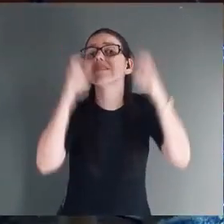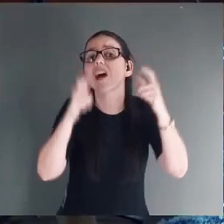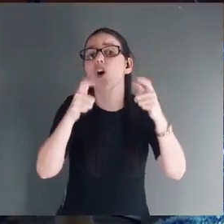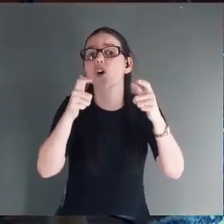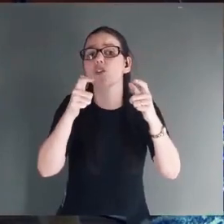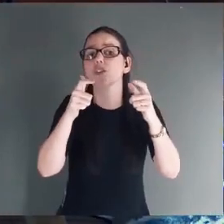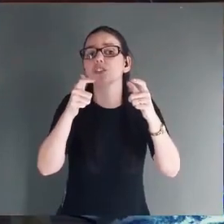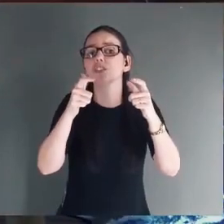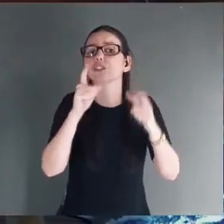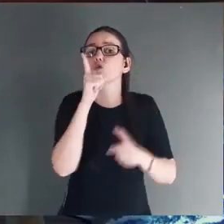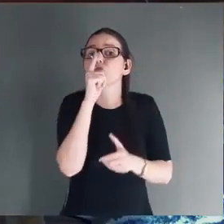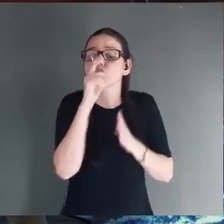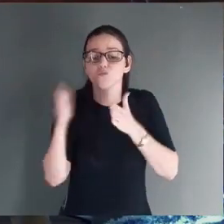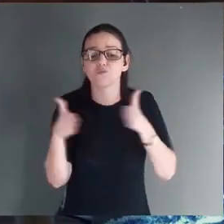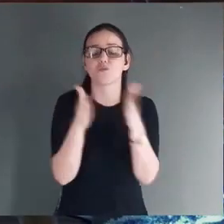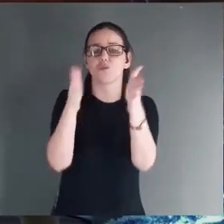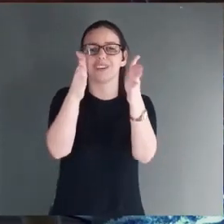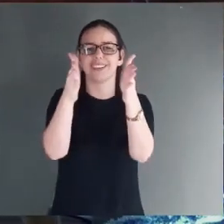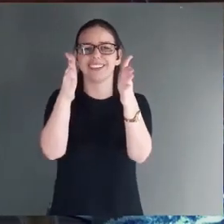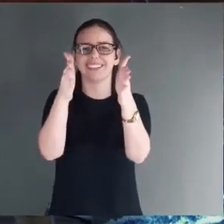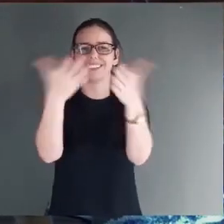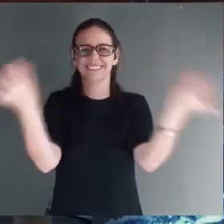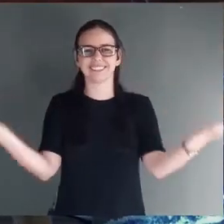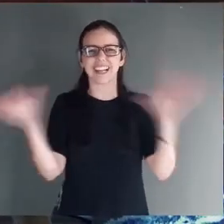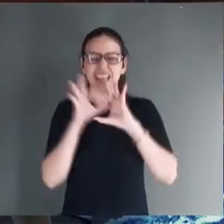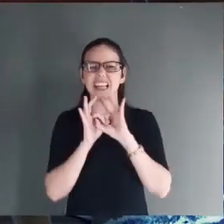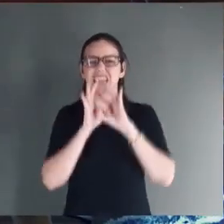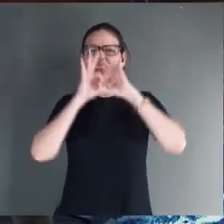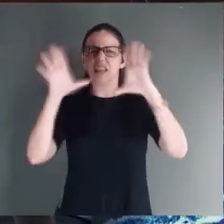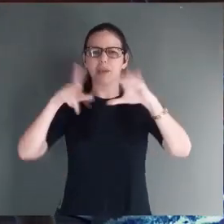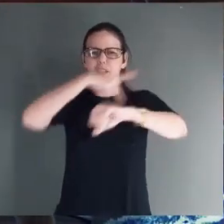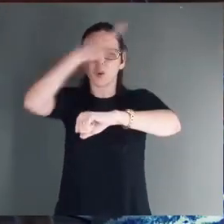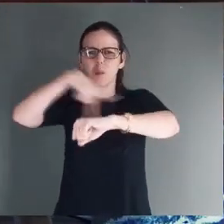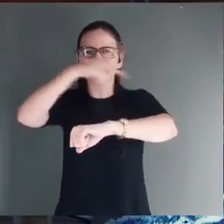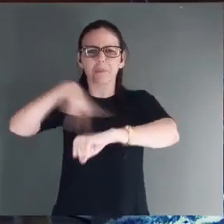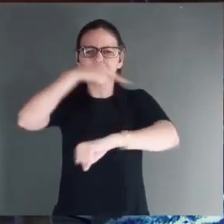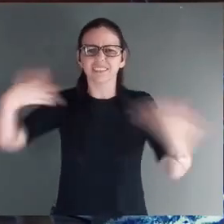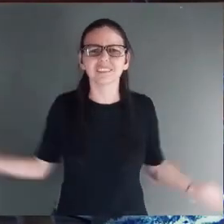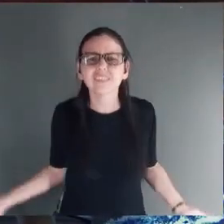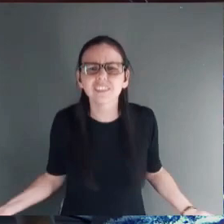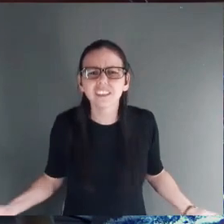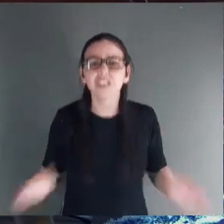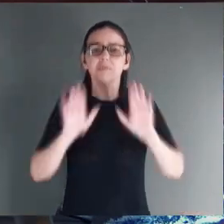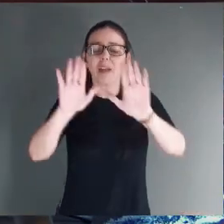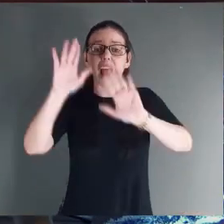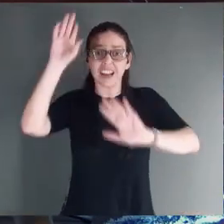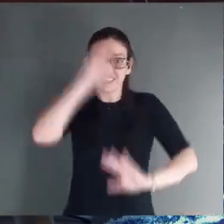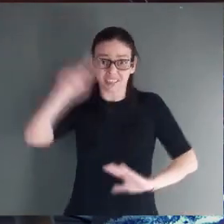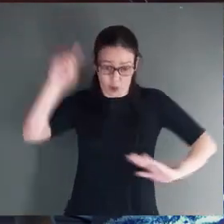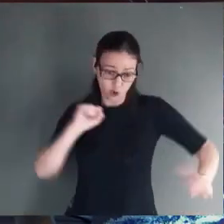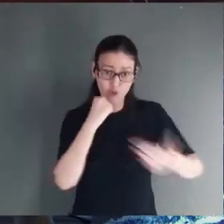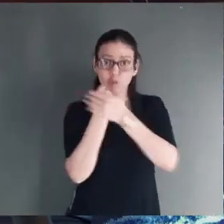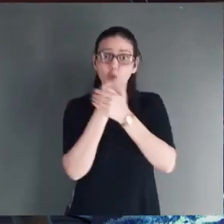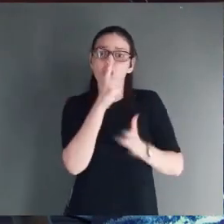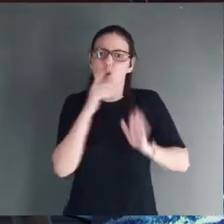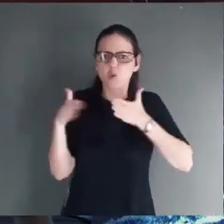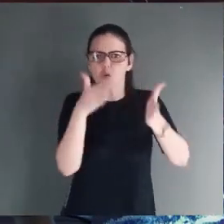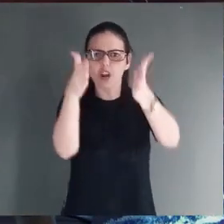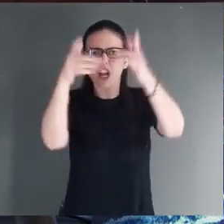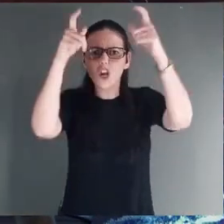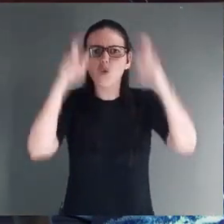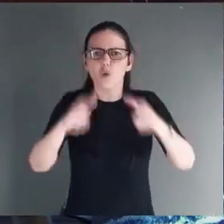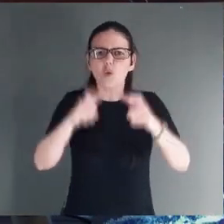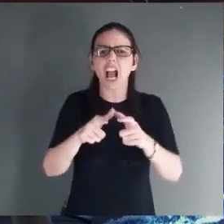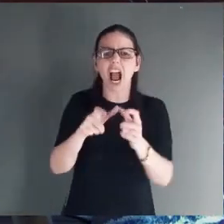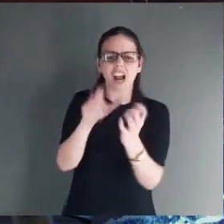crocodilos. Ele escondeu o libertador de uma nação. Dentro de uma arca. Num rio improvável. Um rio assassino.